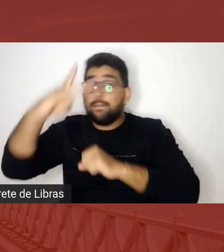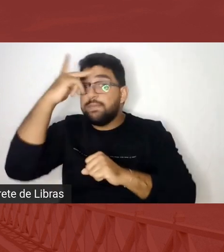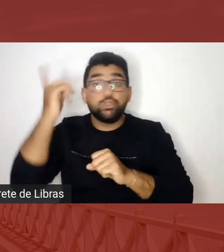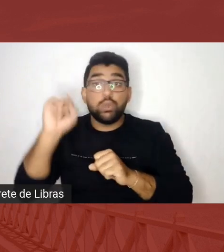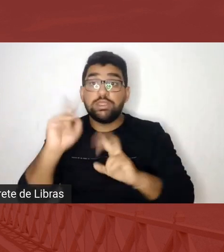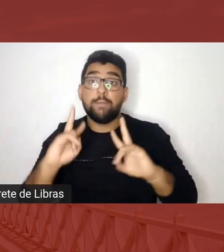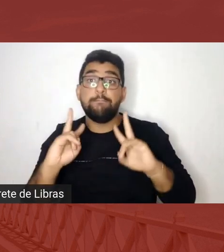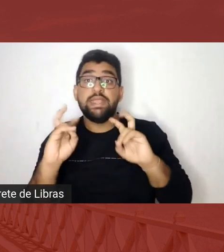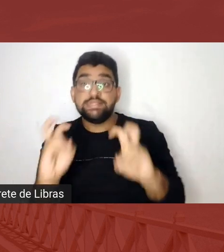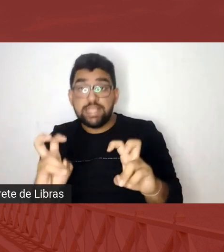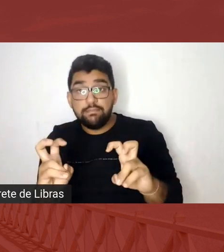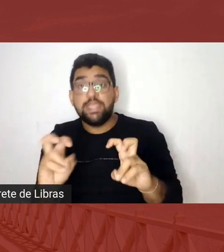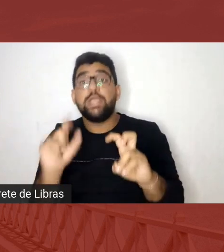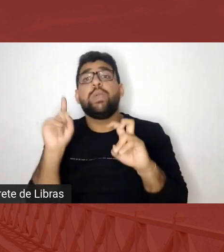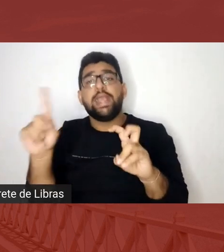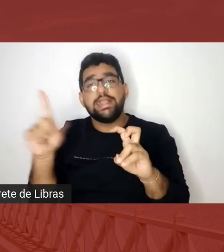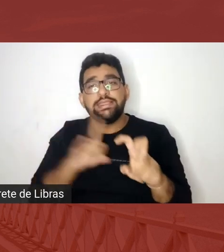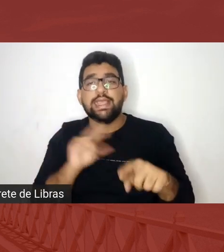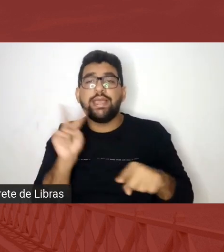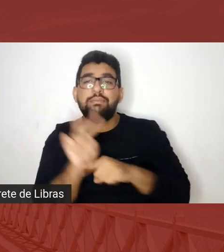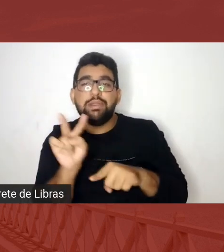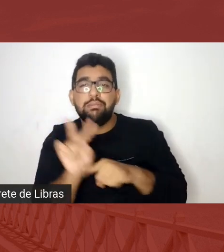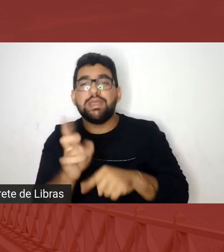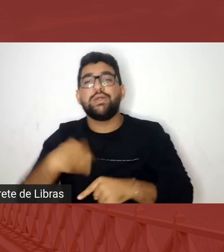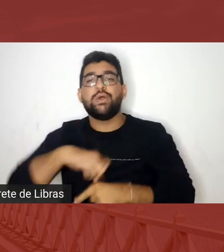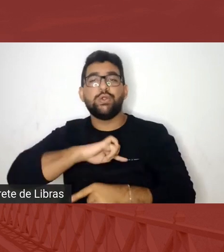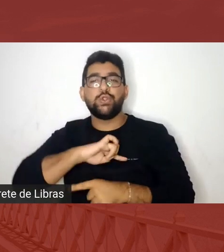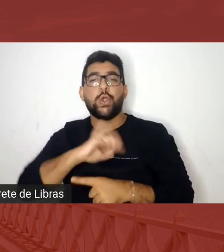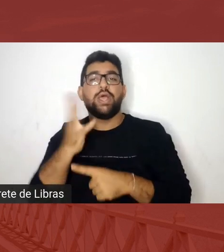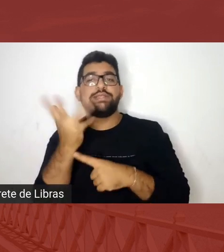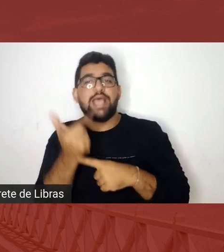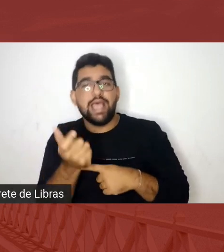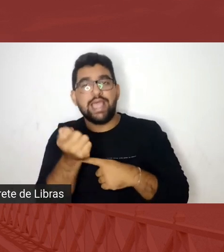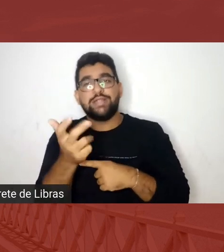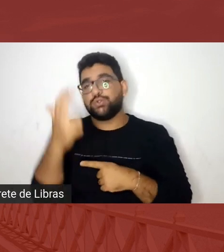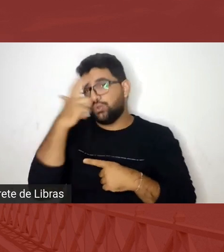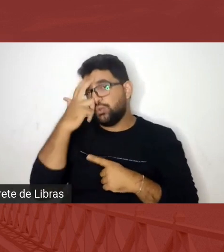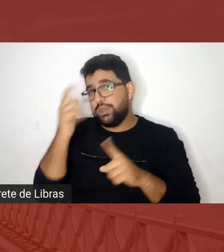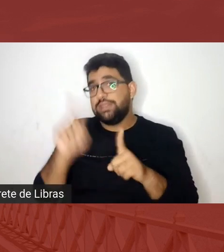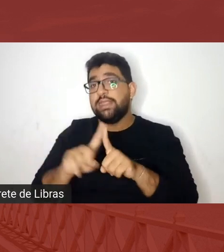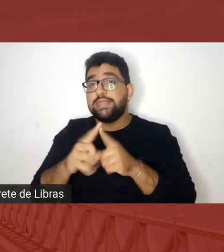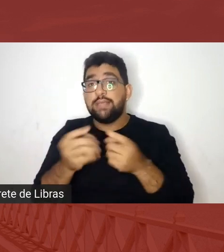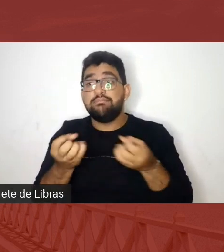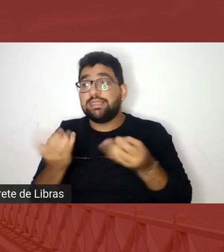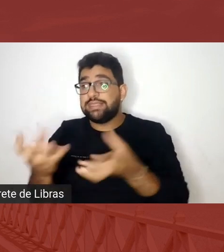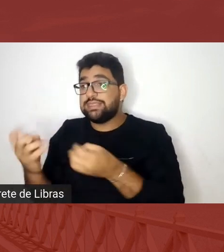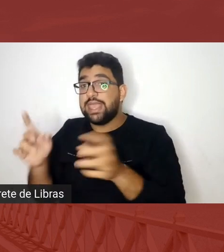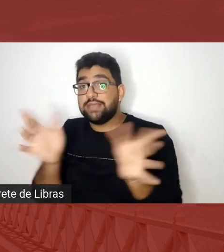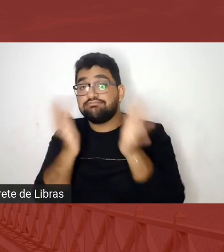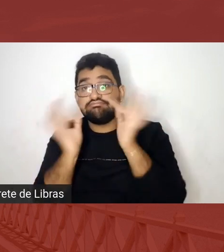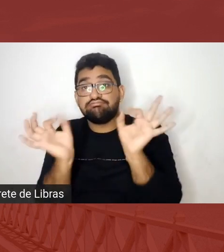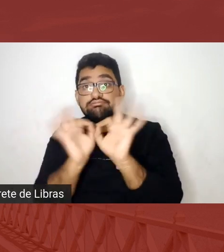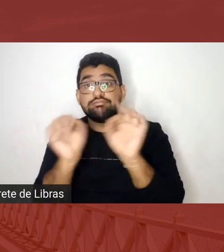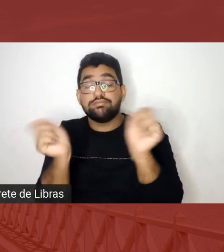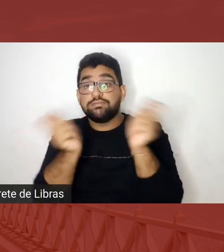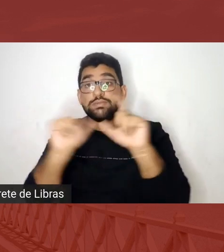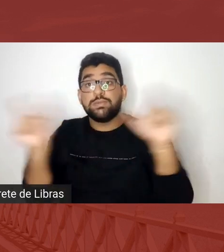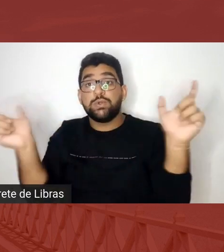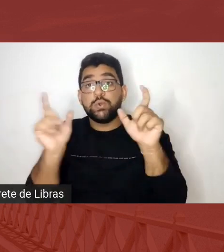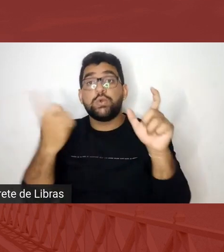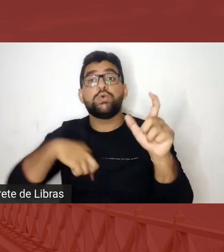está preservando a nossa arte, a nossa cultura e chamando a atenção para a percepção de qual patrimônio nós ainda